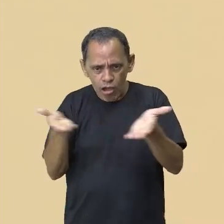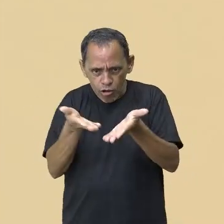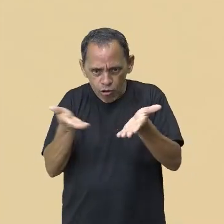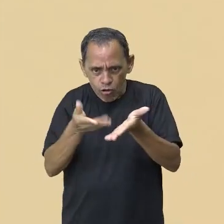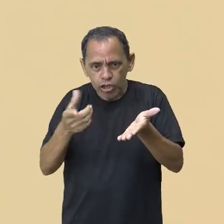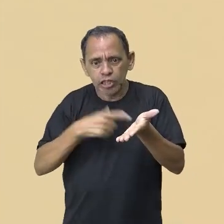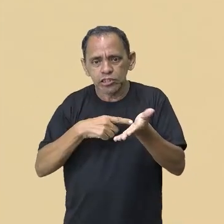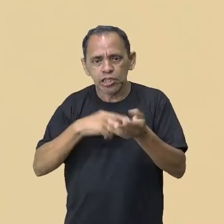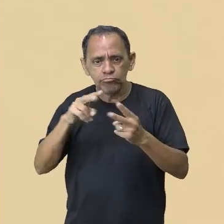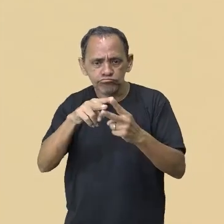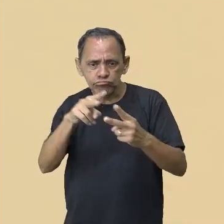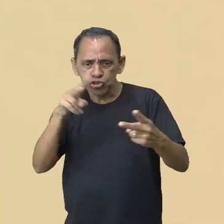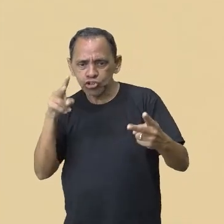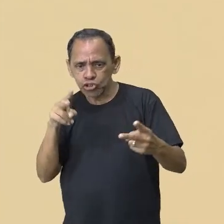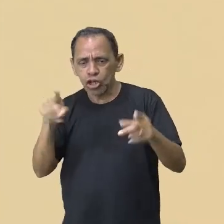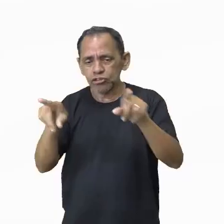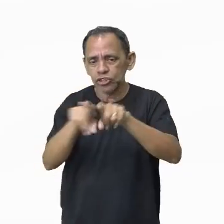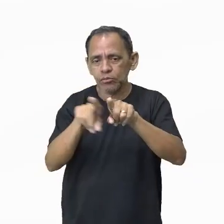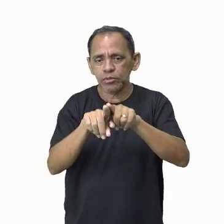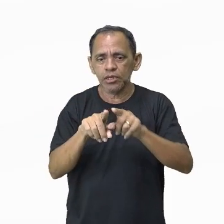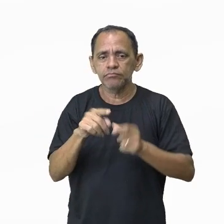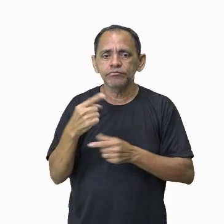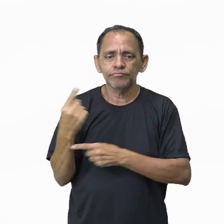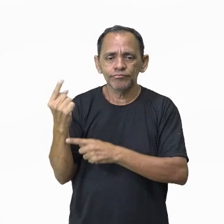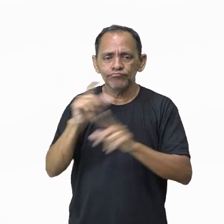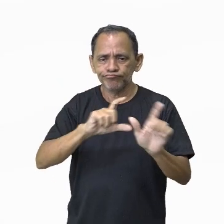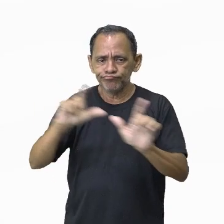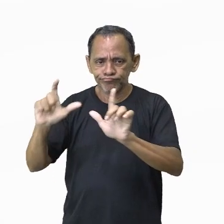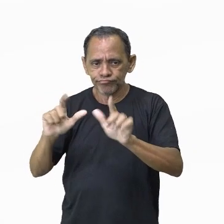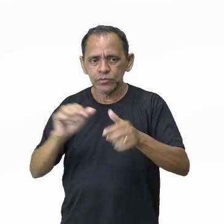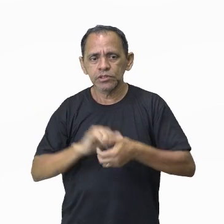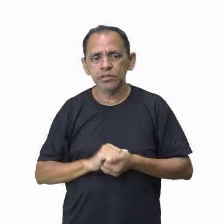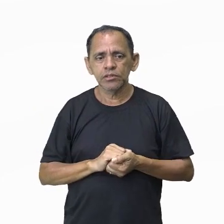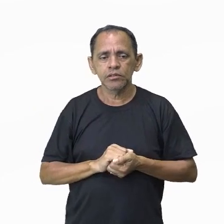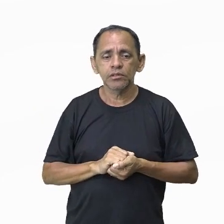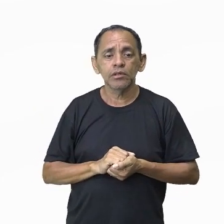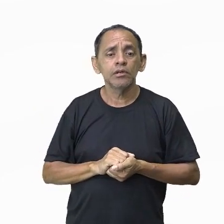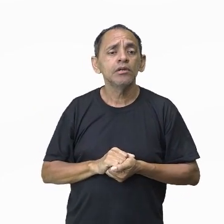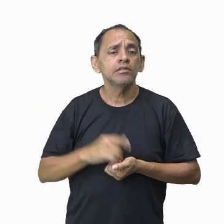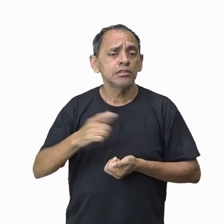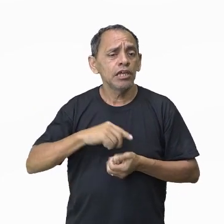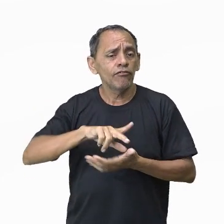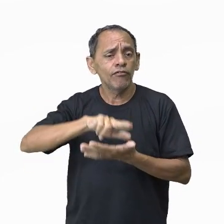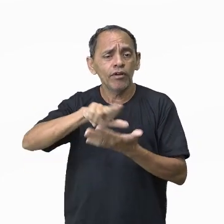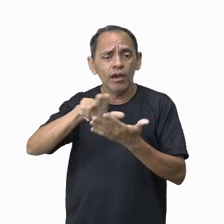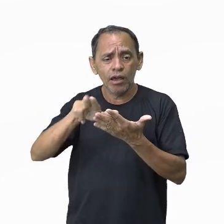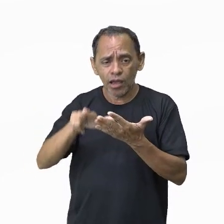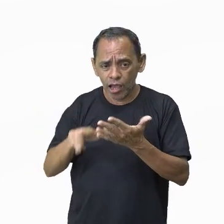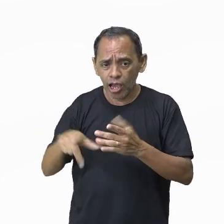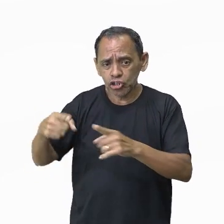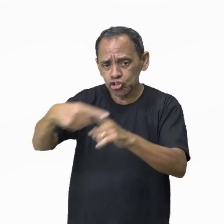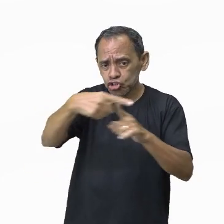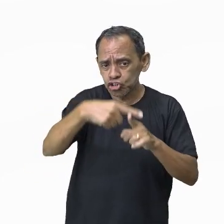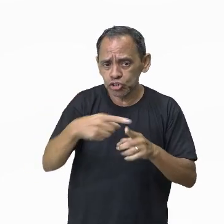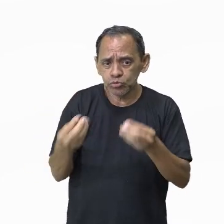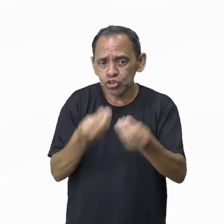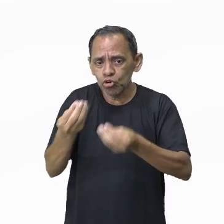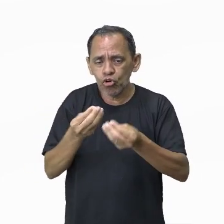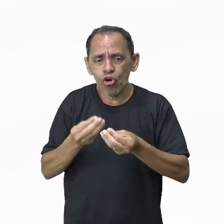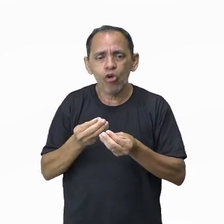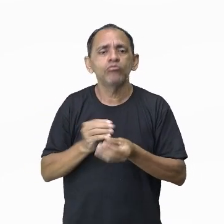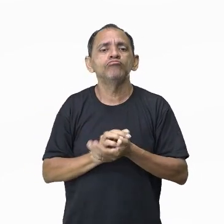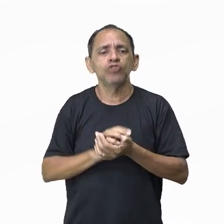Mas, olha só o a cartela mostra para a gente. Além dela, né? Há outras formas de identificação, como a certidão de